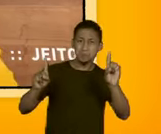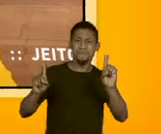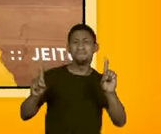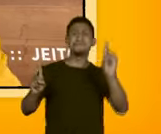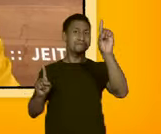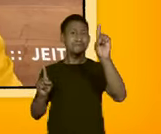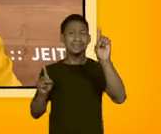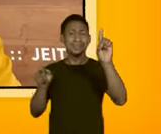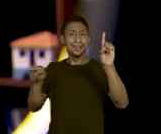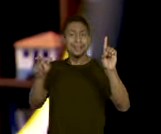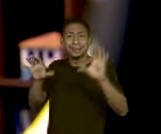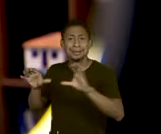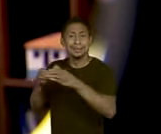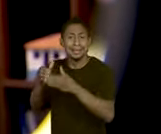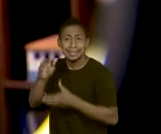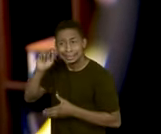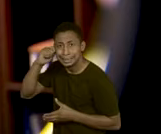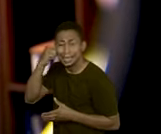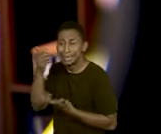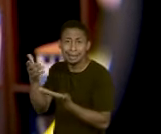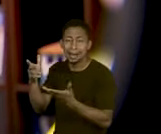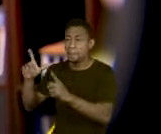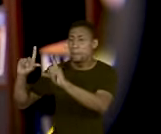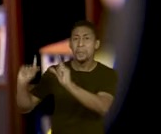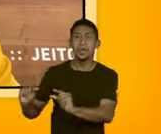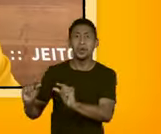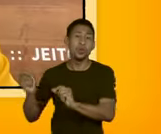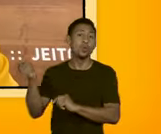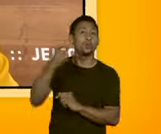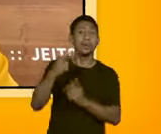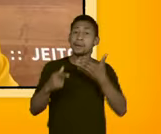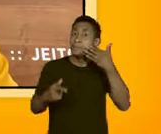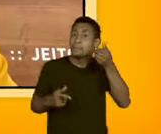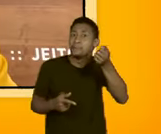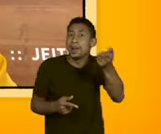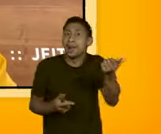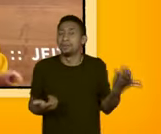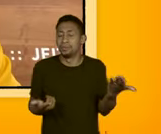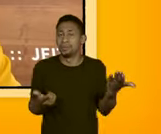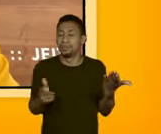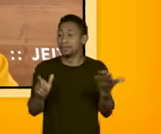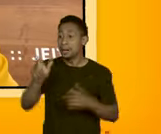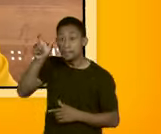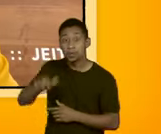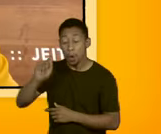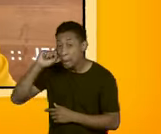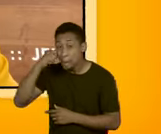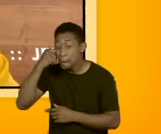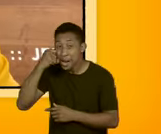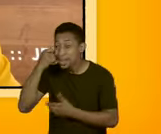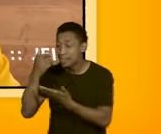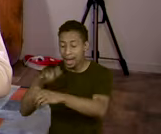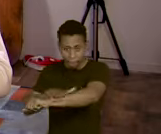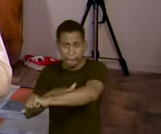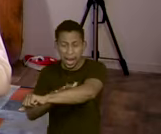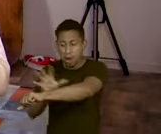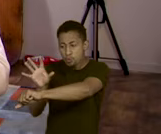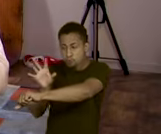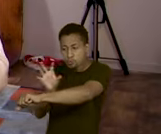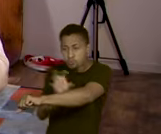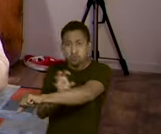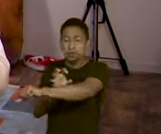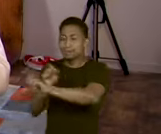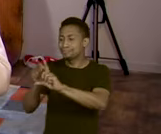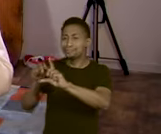pardas ou as brancas. Então, quanto mais preto você é, mais escuro for a sua pele, menor o seu